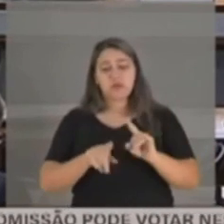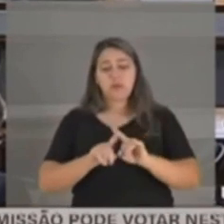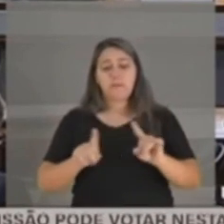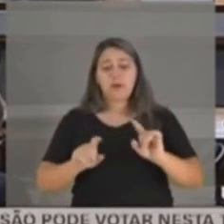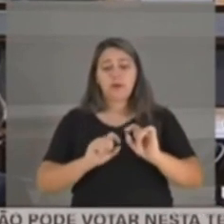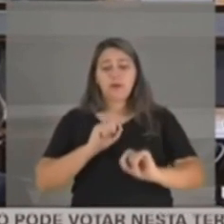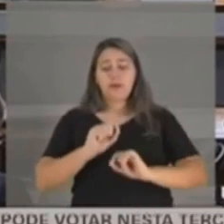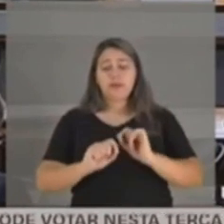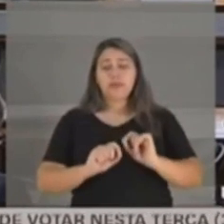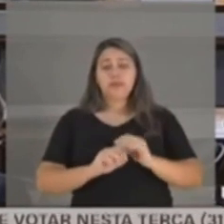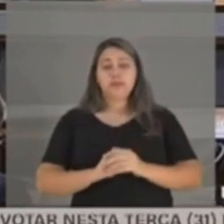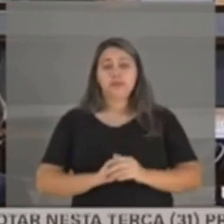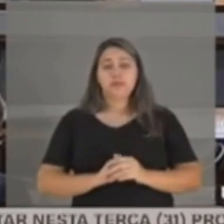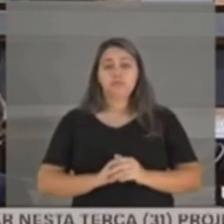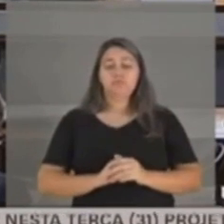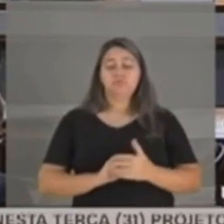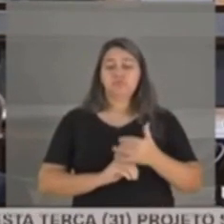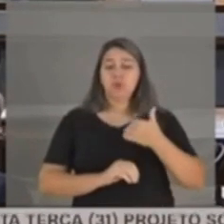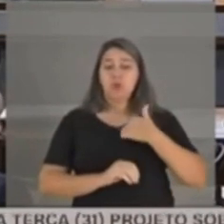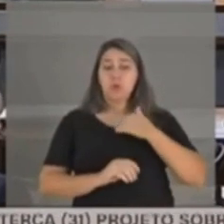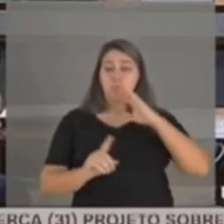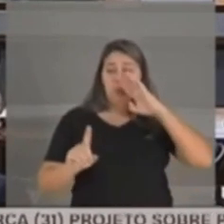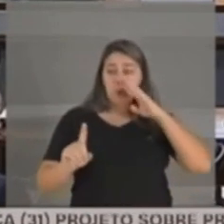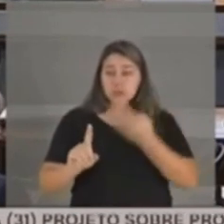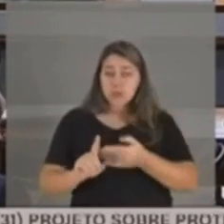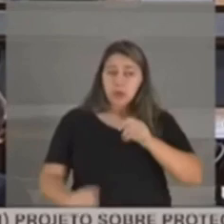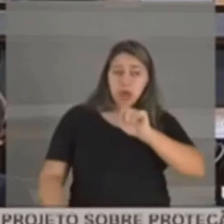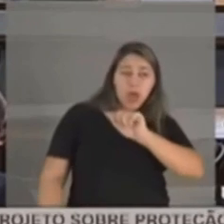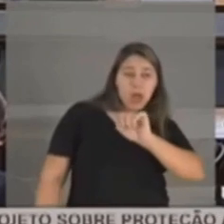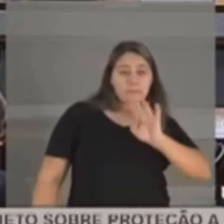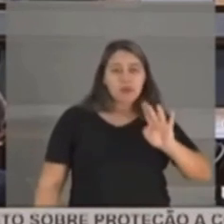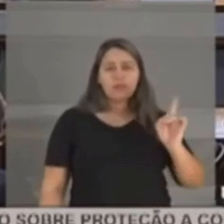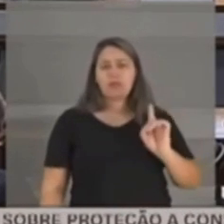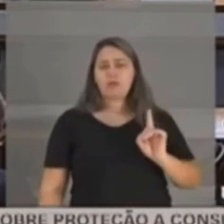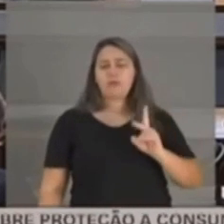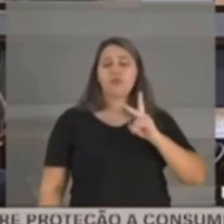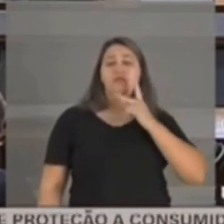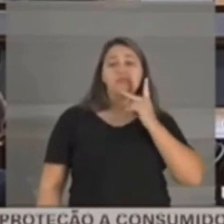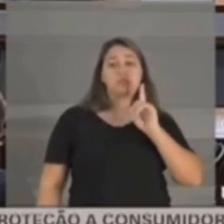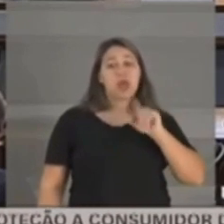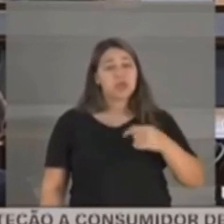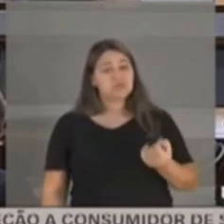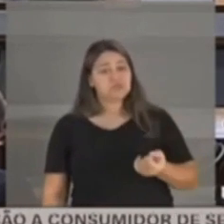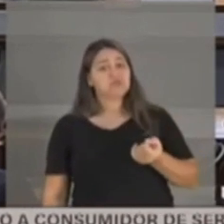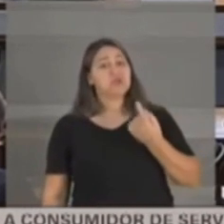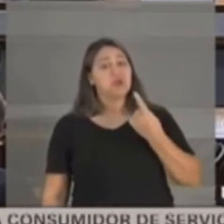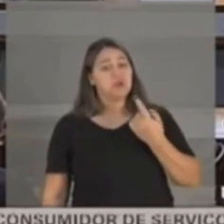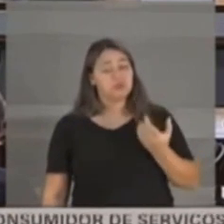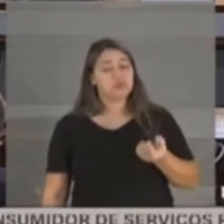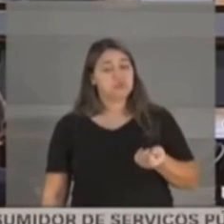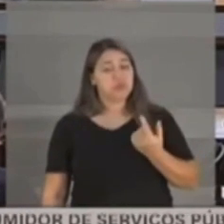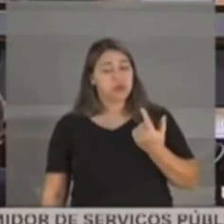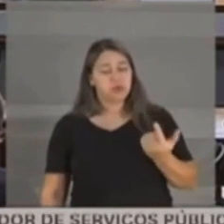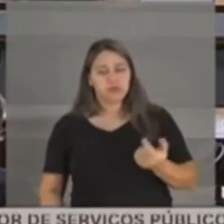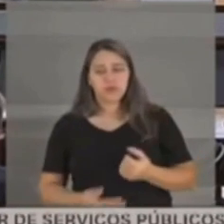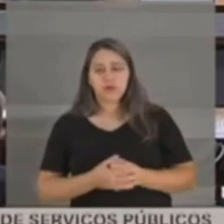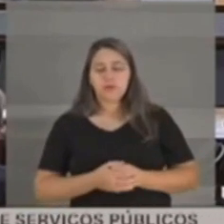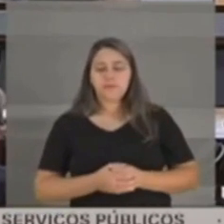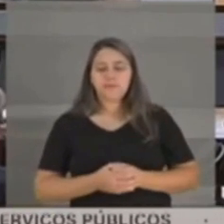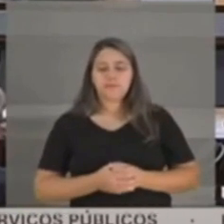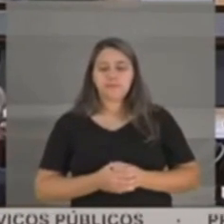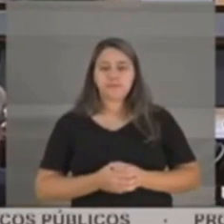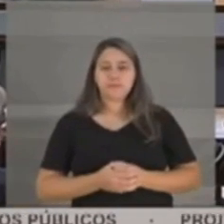Então, não estou aqui sendo, estou acusando A, B, não. Estou dizendo, olha, é estranho, é estranho, que